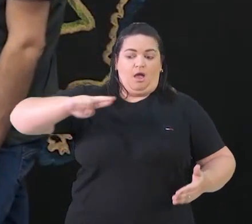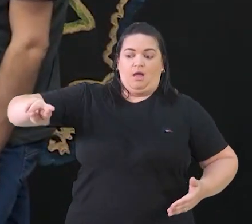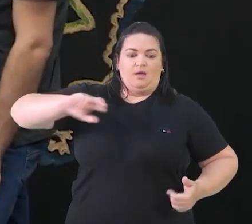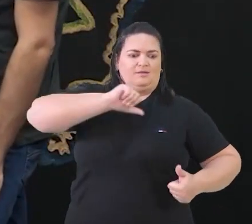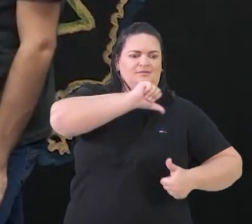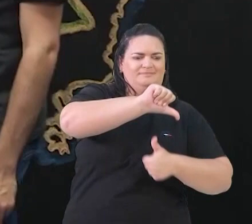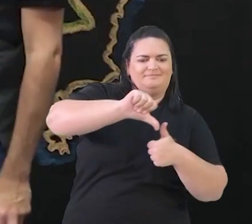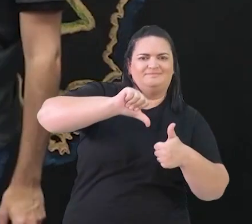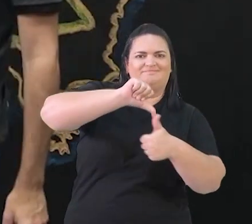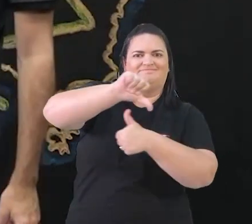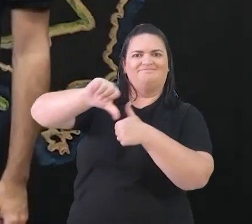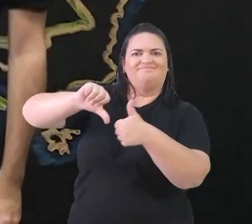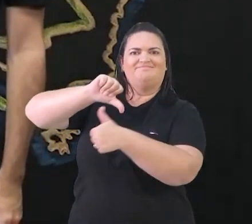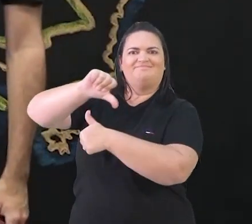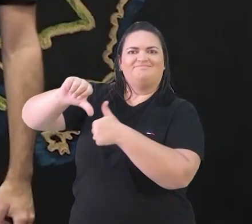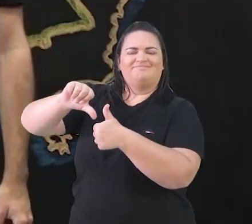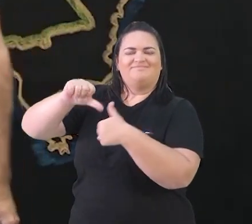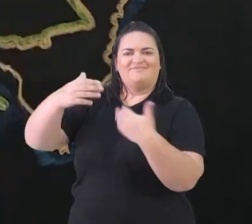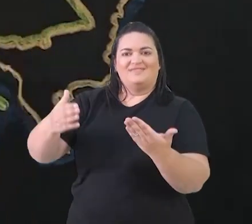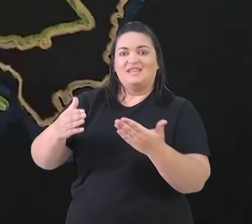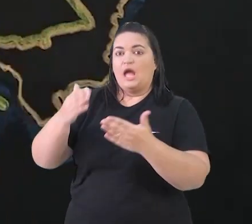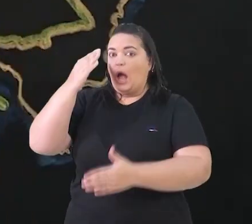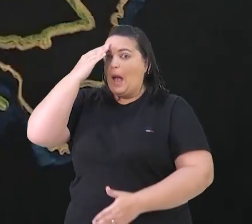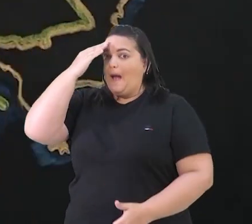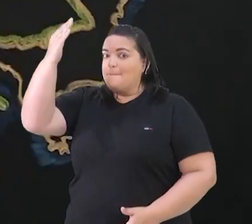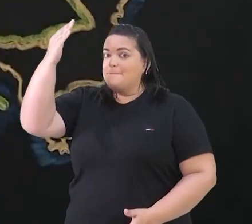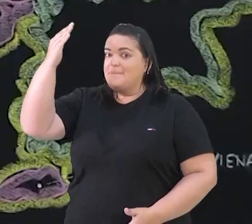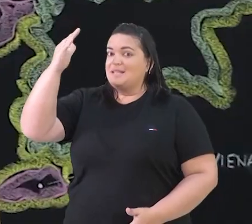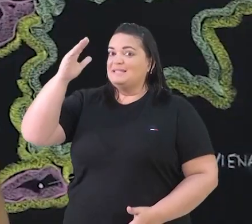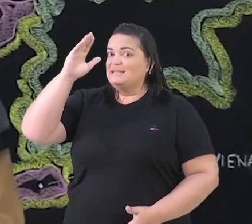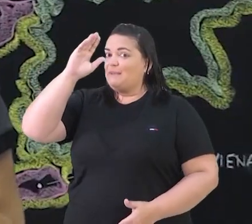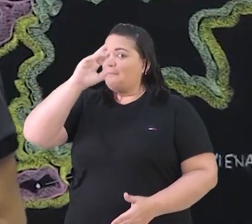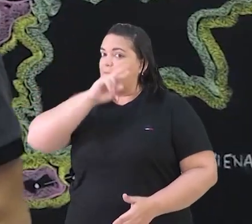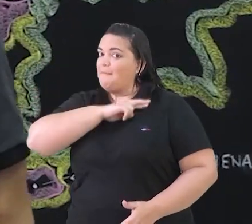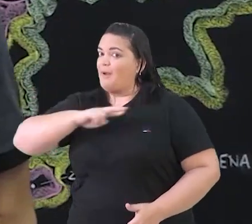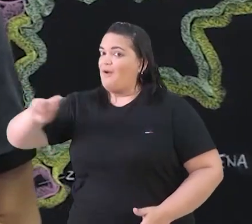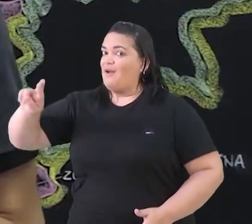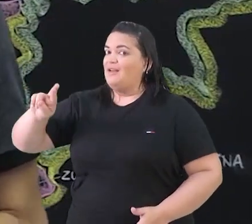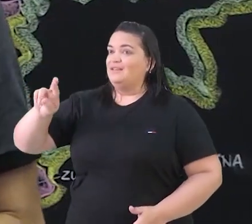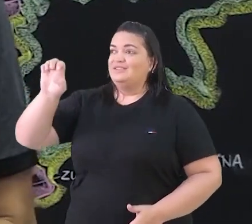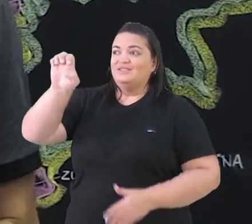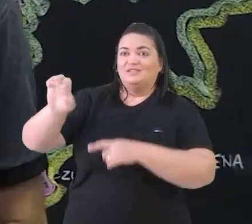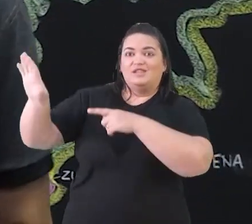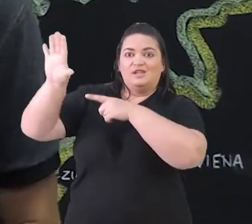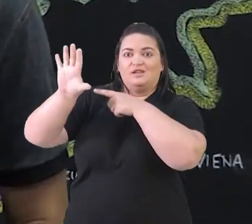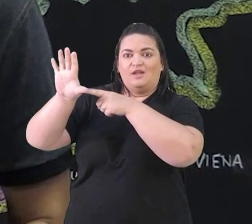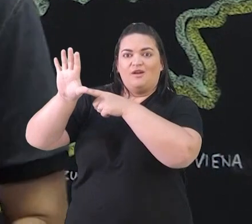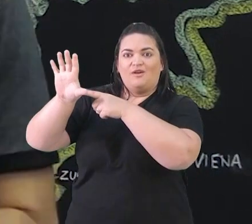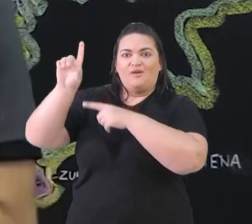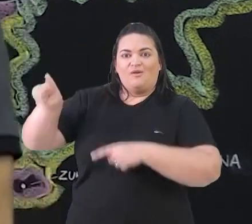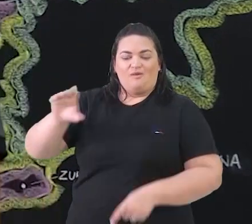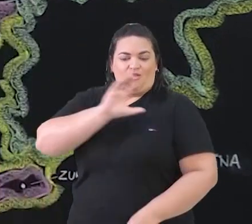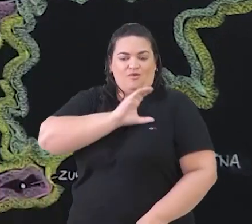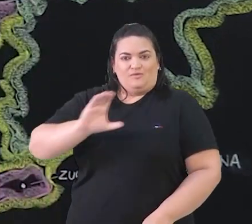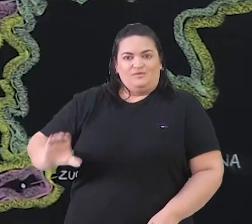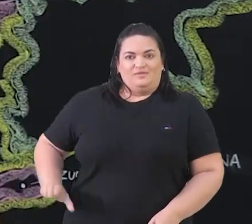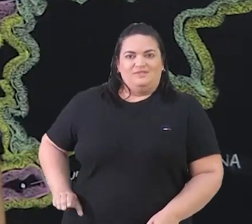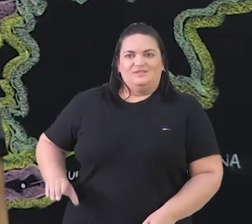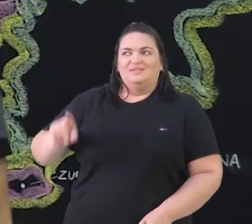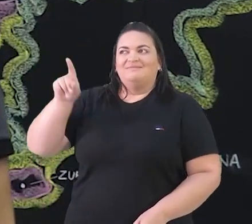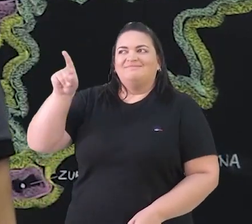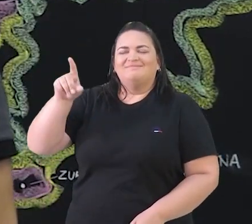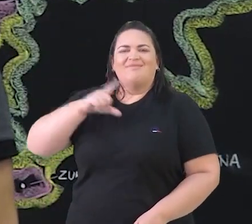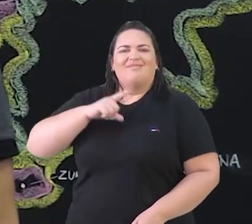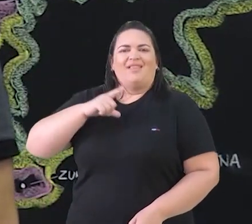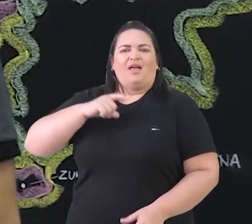religiosas. Quando a principal religião europeia, da Europa do Ocidente, o cristianismo, passou por uma reforma.